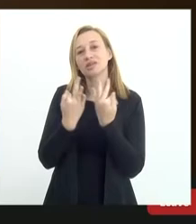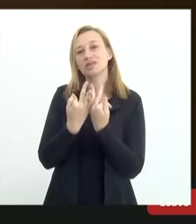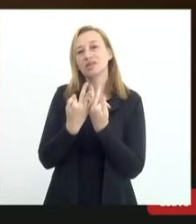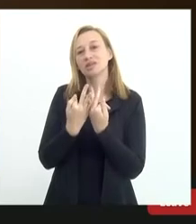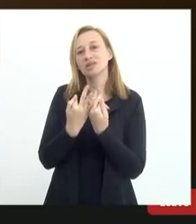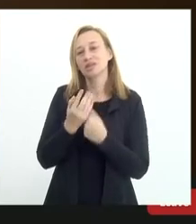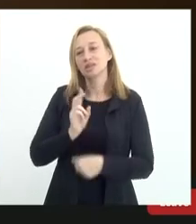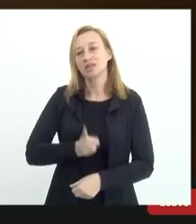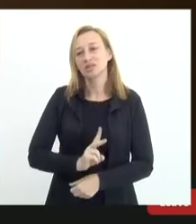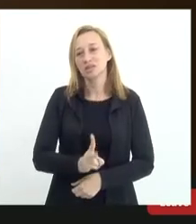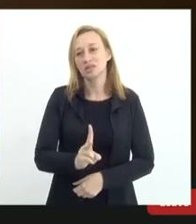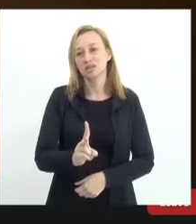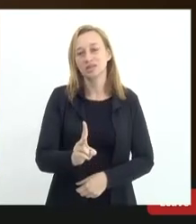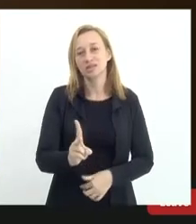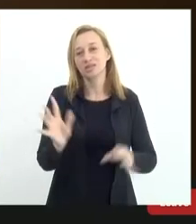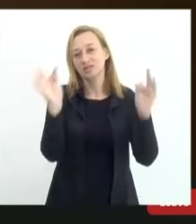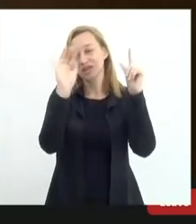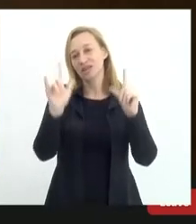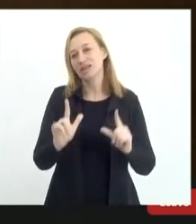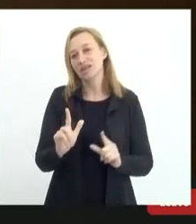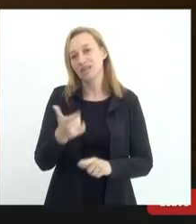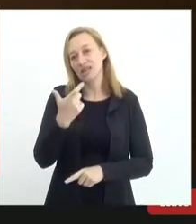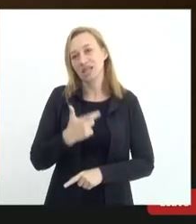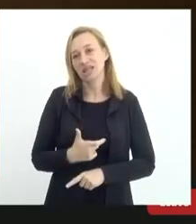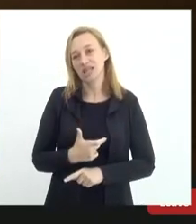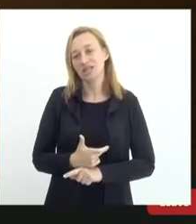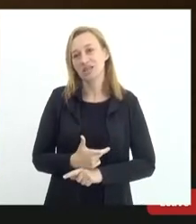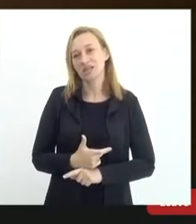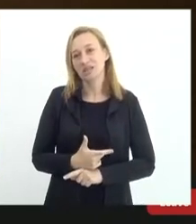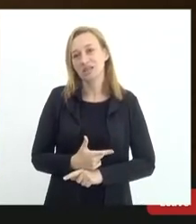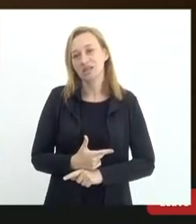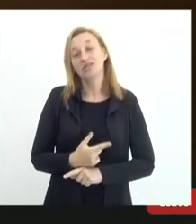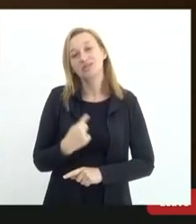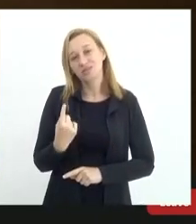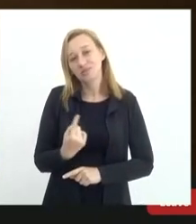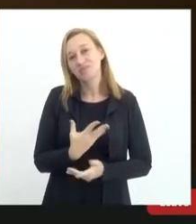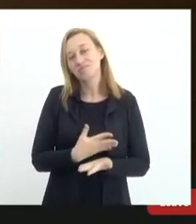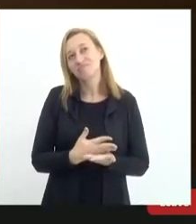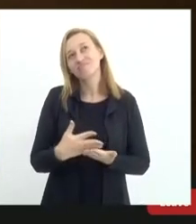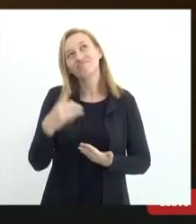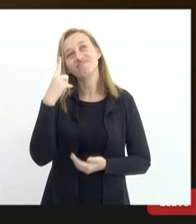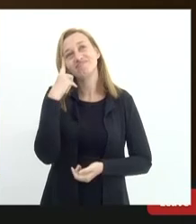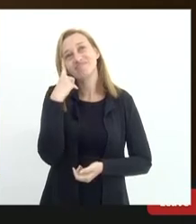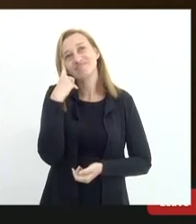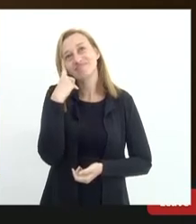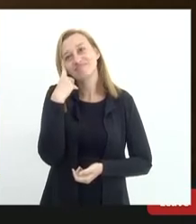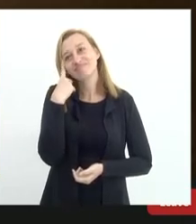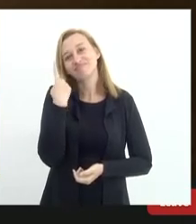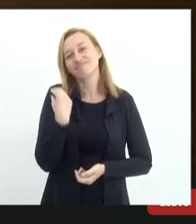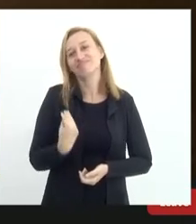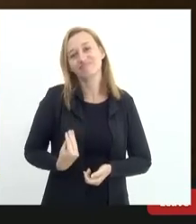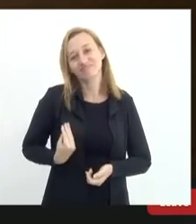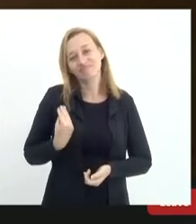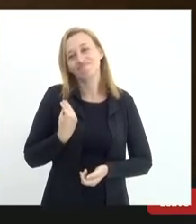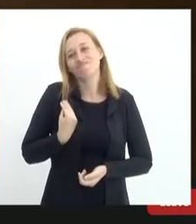continuar a ser felizes, a gente vai começar a pensar na vida.